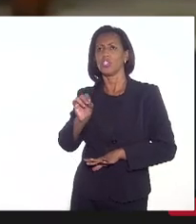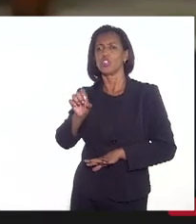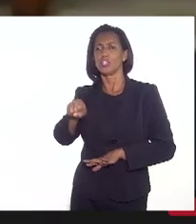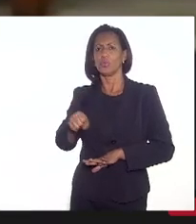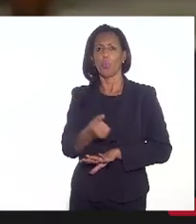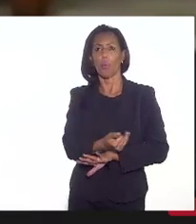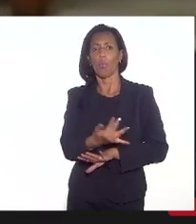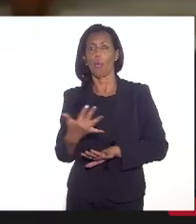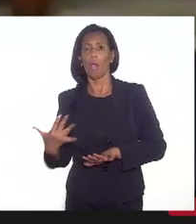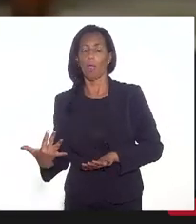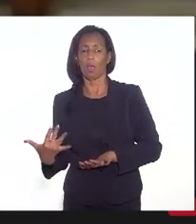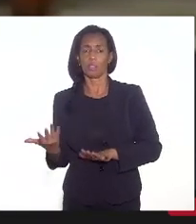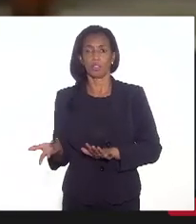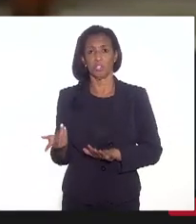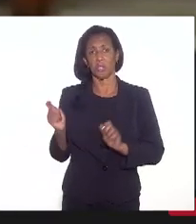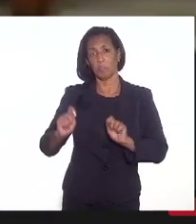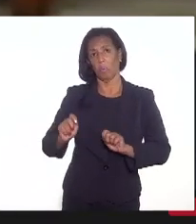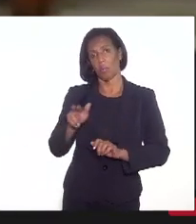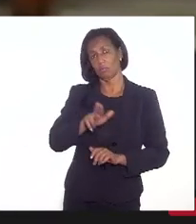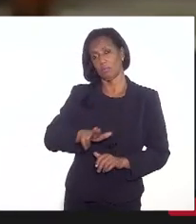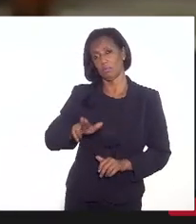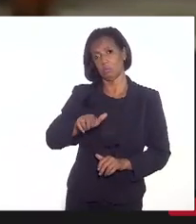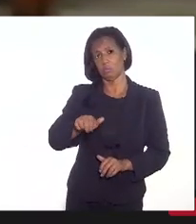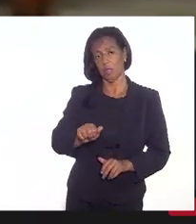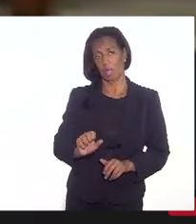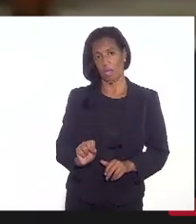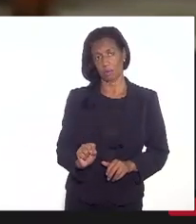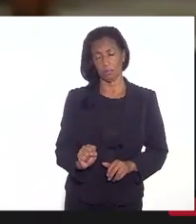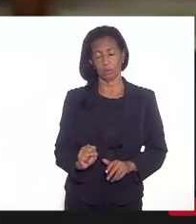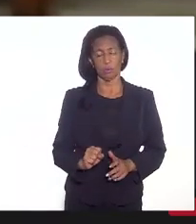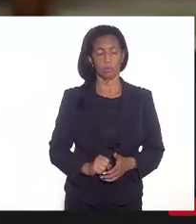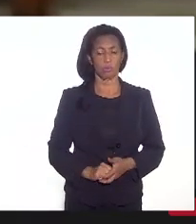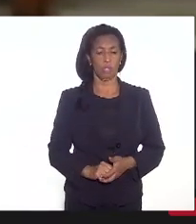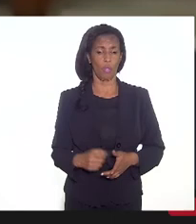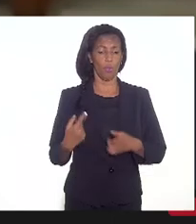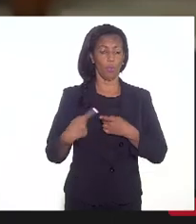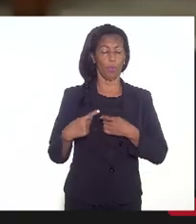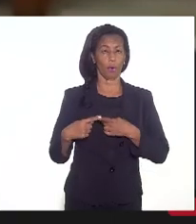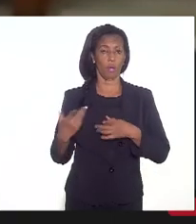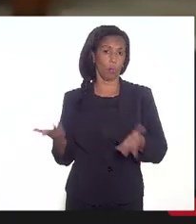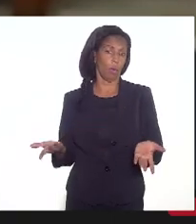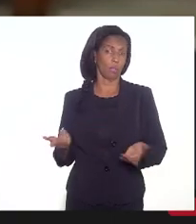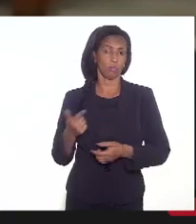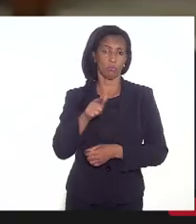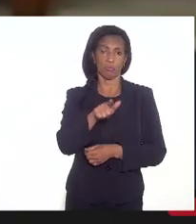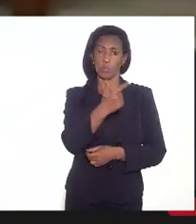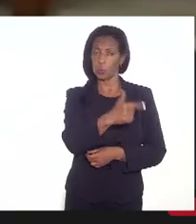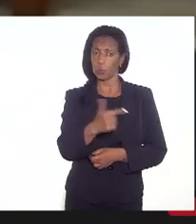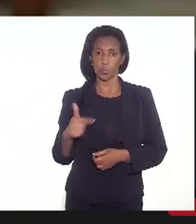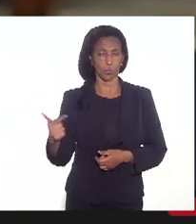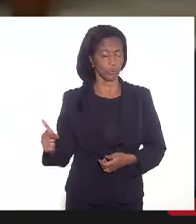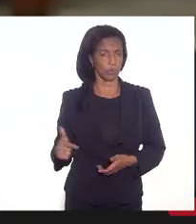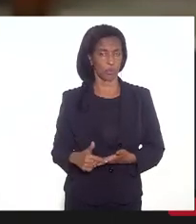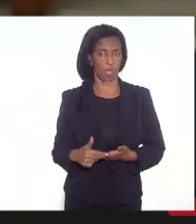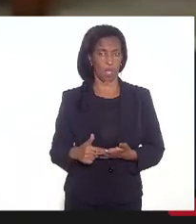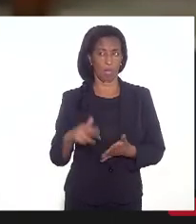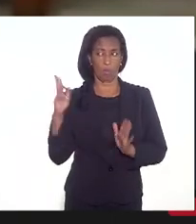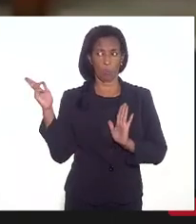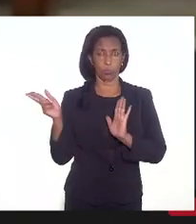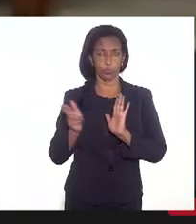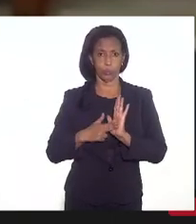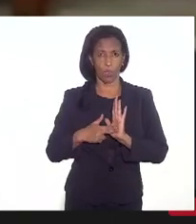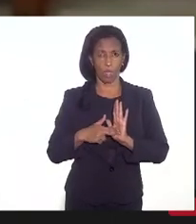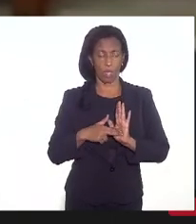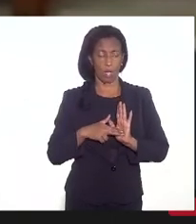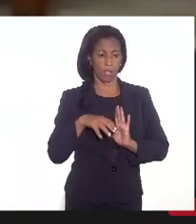na realidade, que podem ser utilizados, porque quando você não tem um resultado de